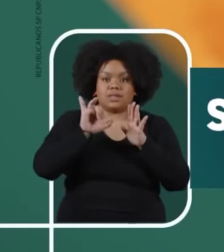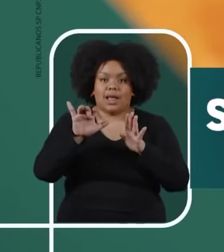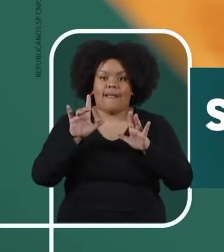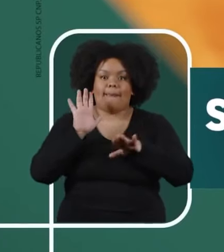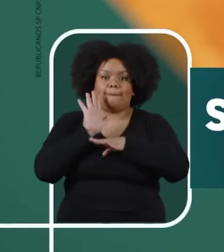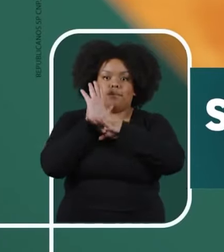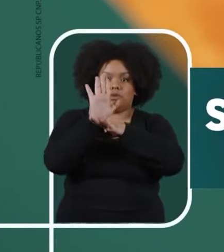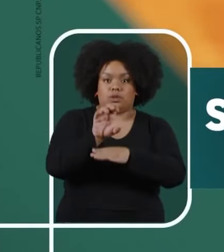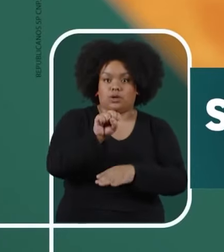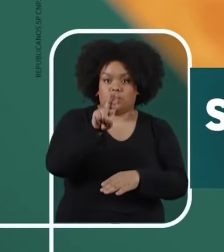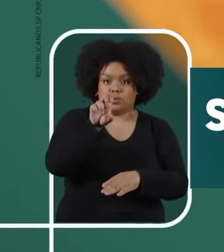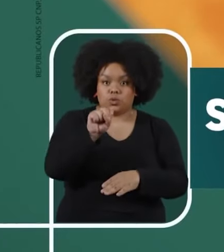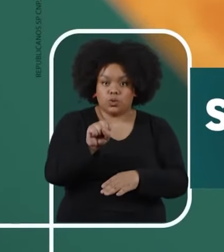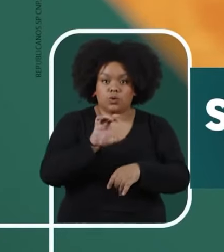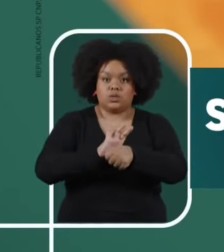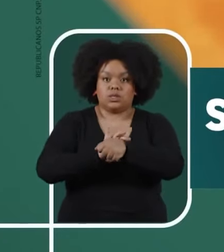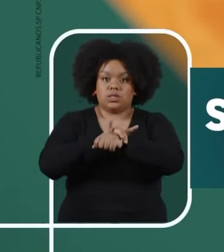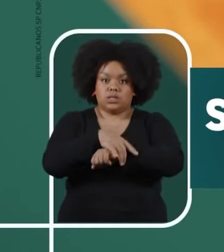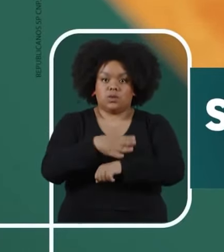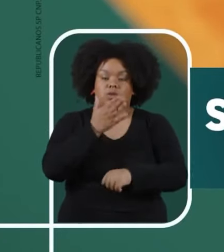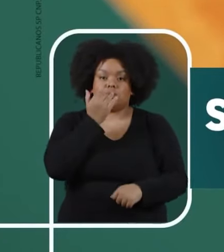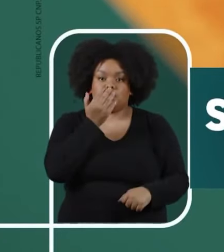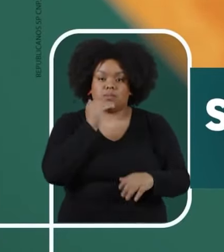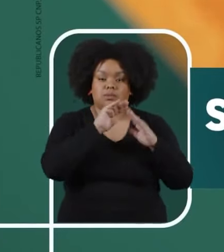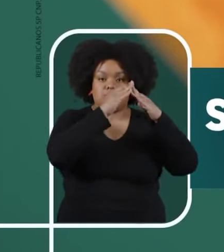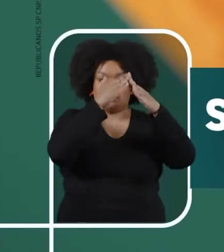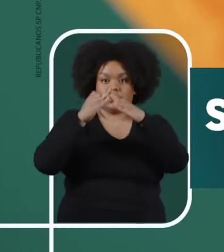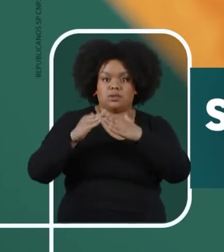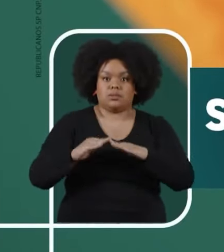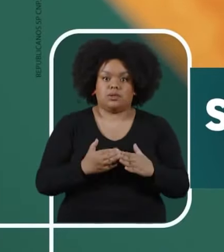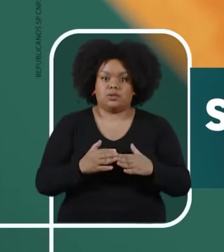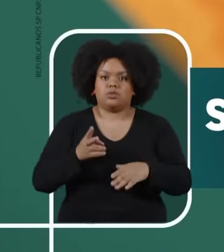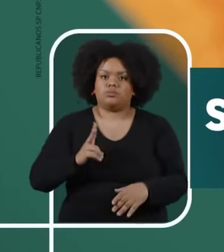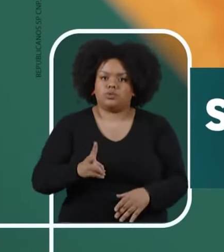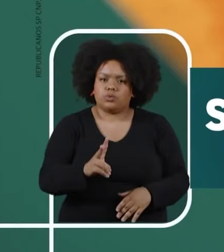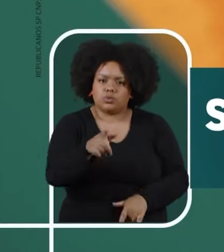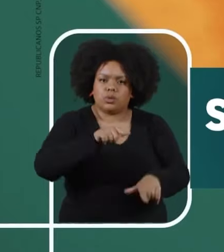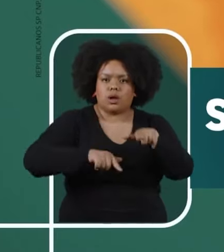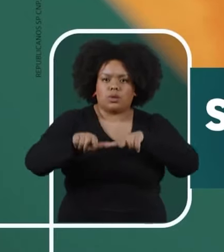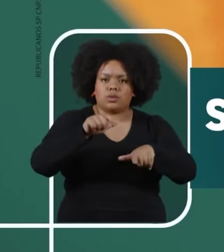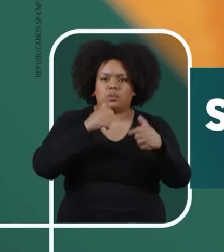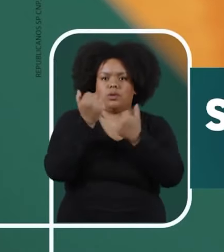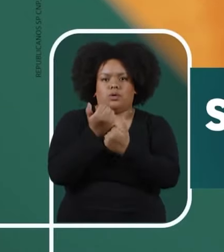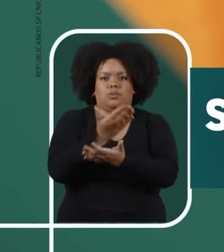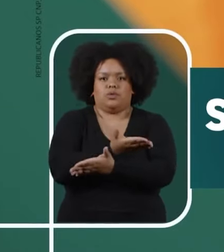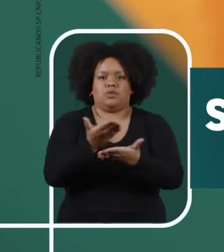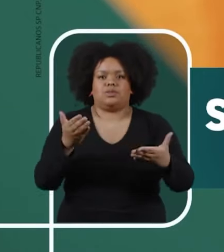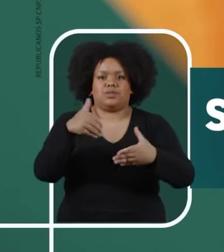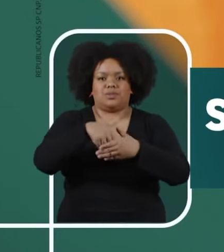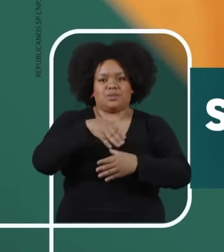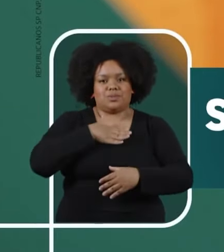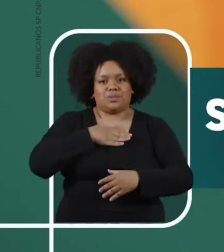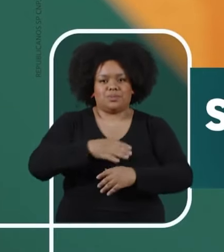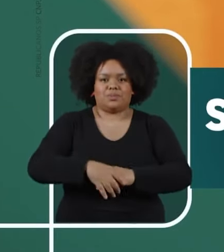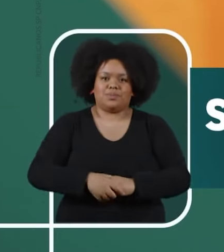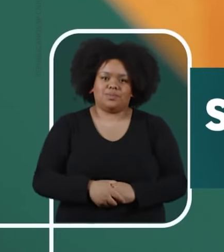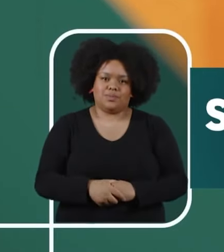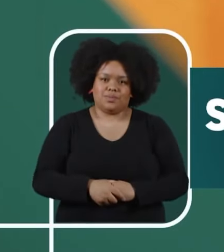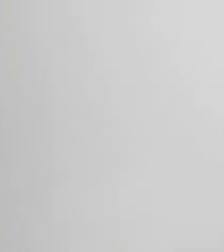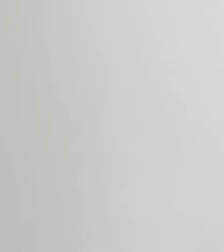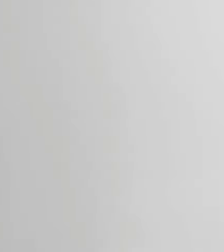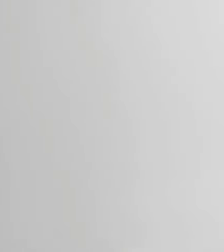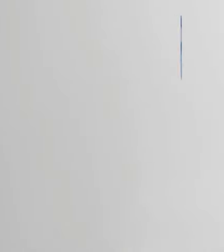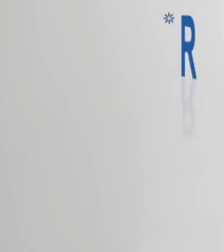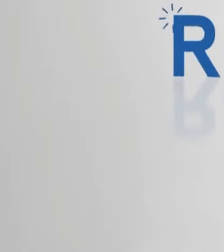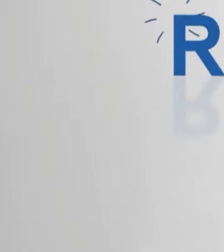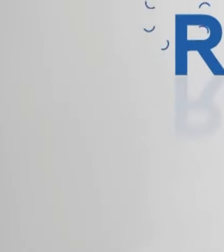autor das leis da telemedicina no SUS e da segurança alimentar nas comunidades. Quero continuar trabalhando por você. Vote 10